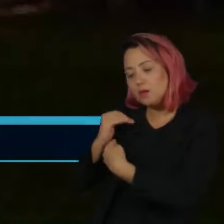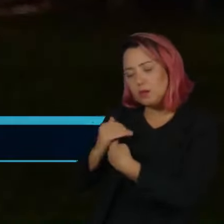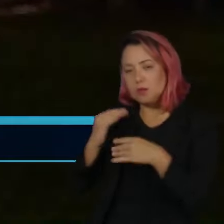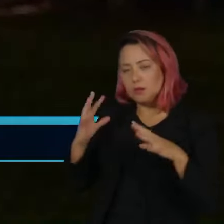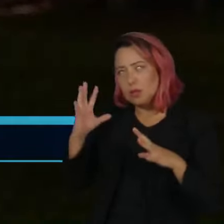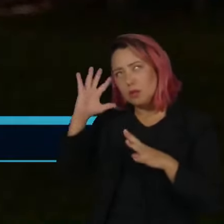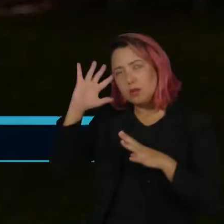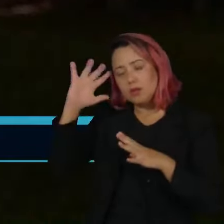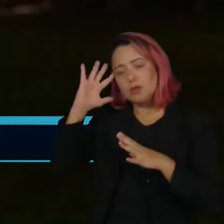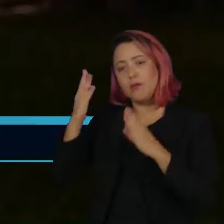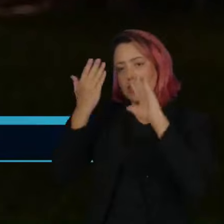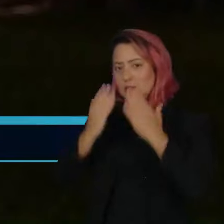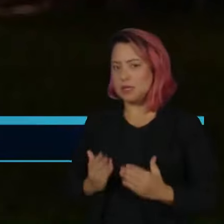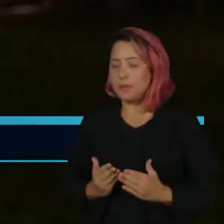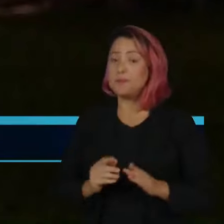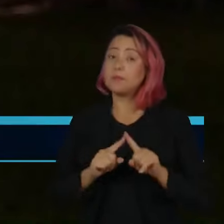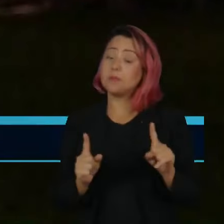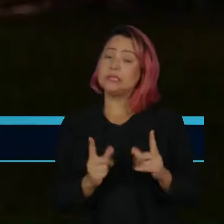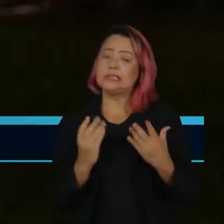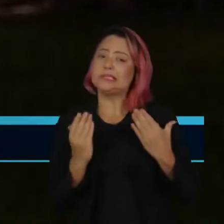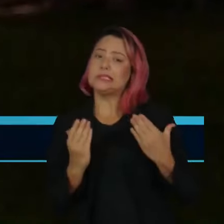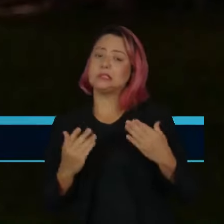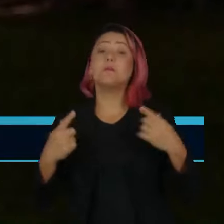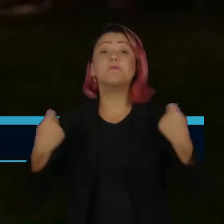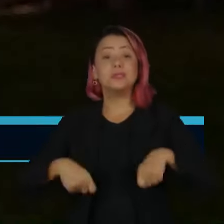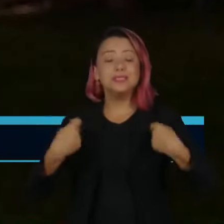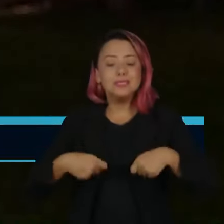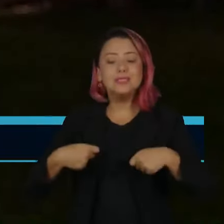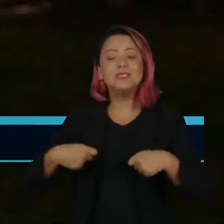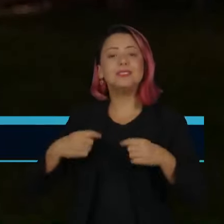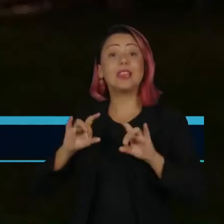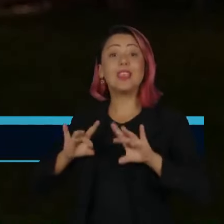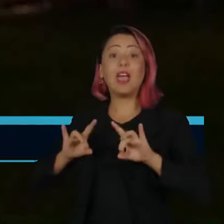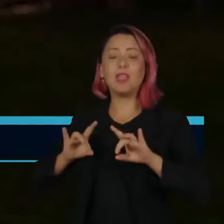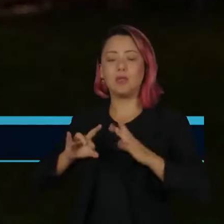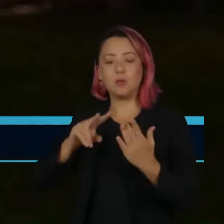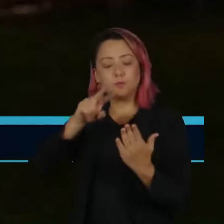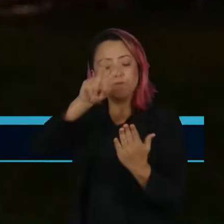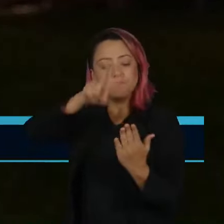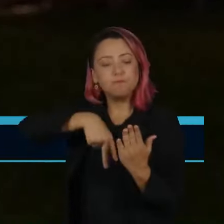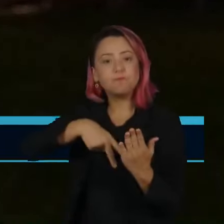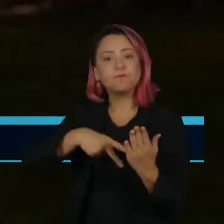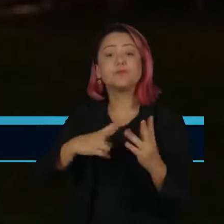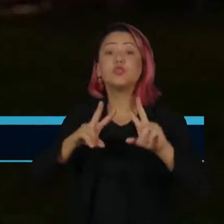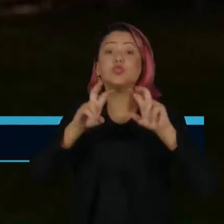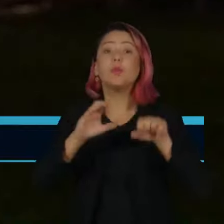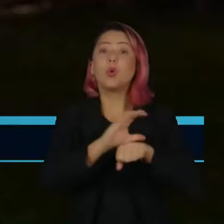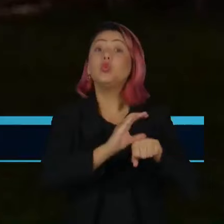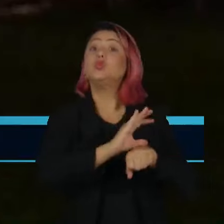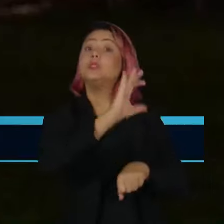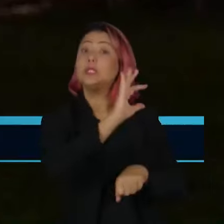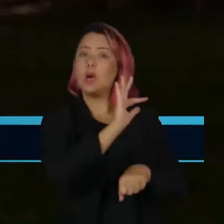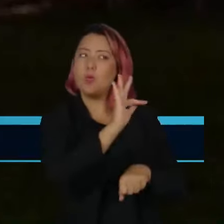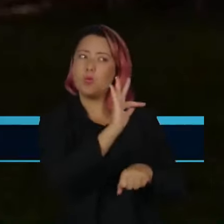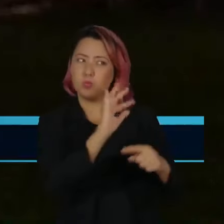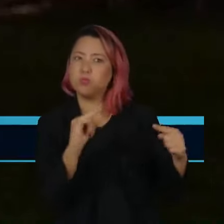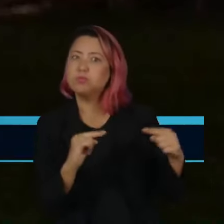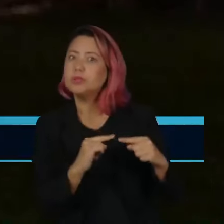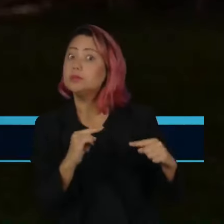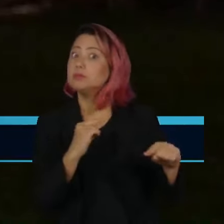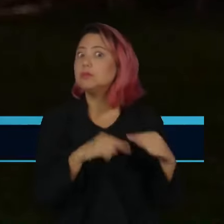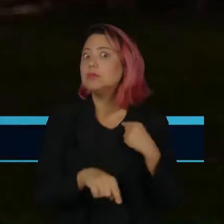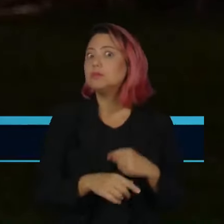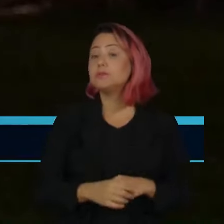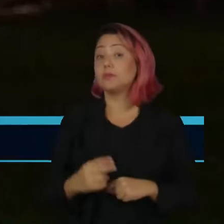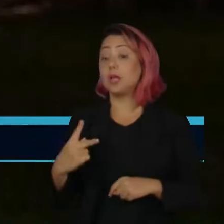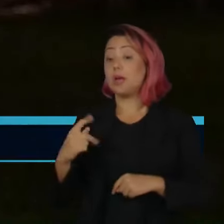decisão, há necessidade da análise técnica sobre os aspectos de constitucionalidade da medida. Pacheco